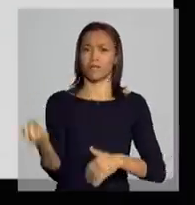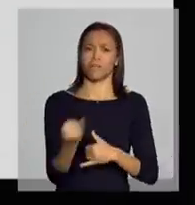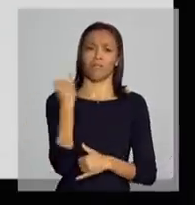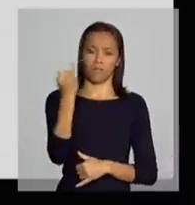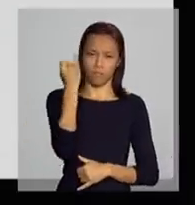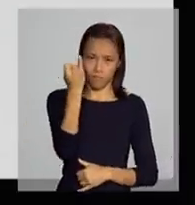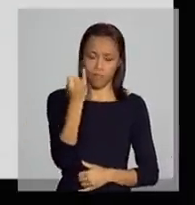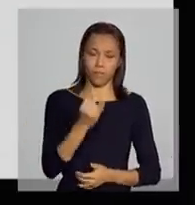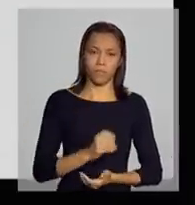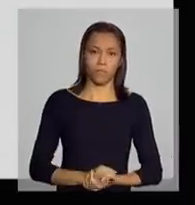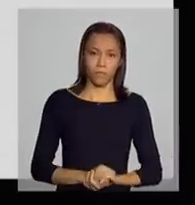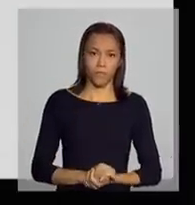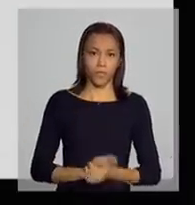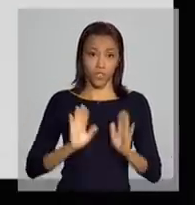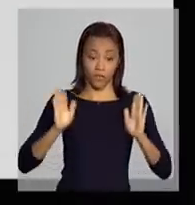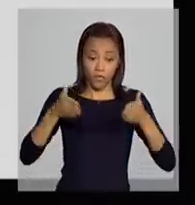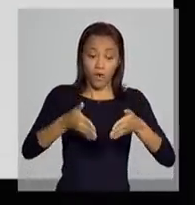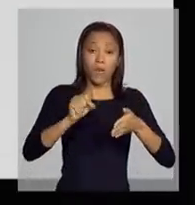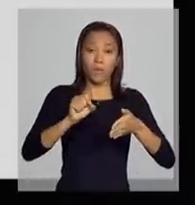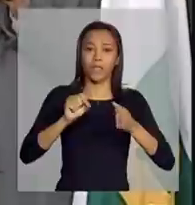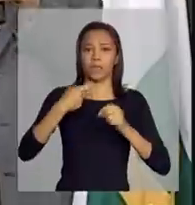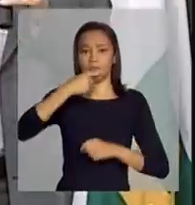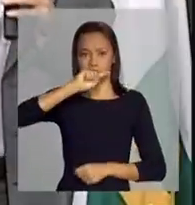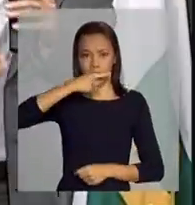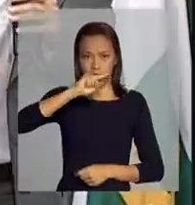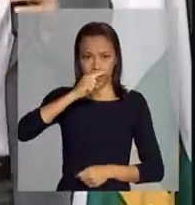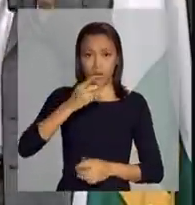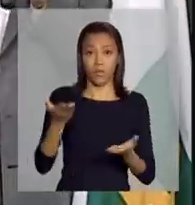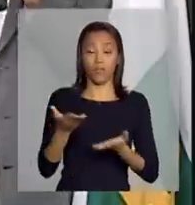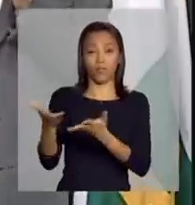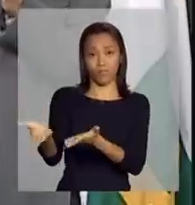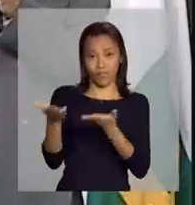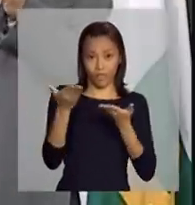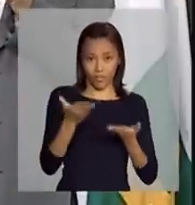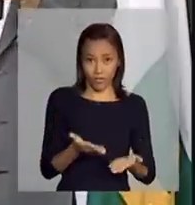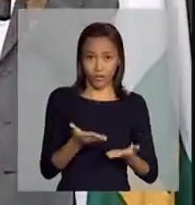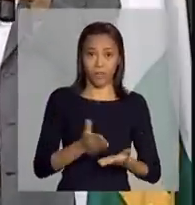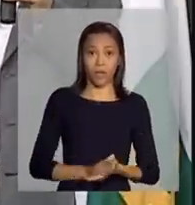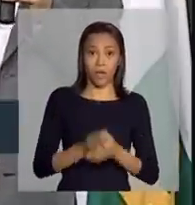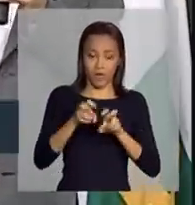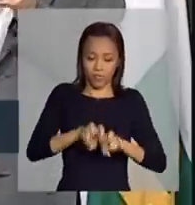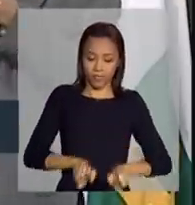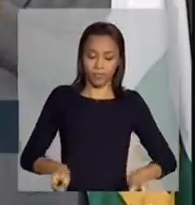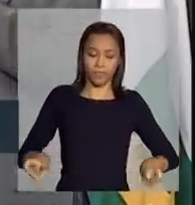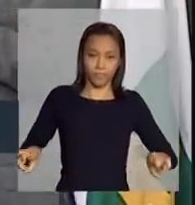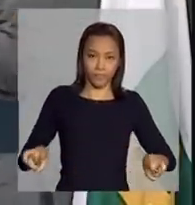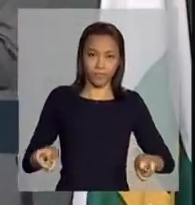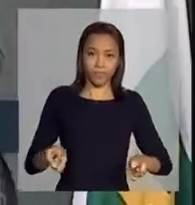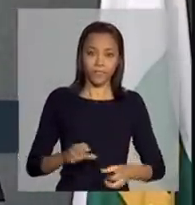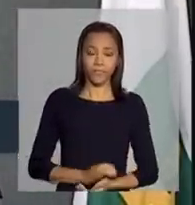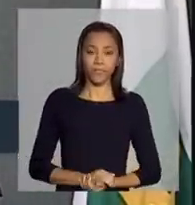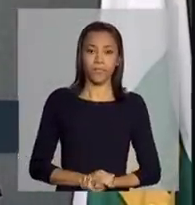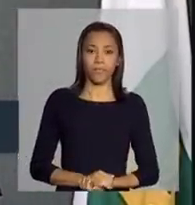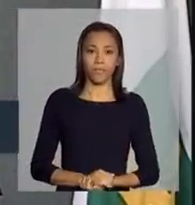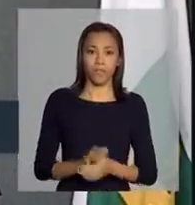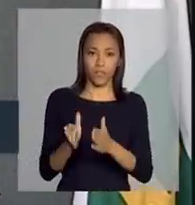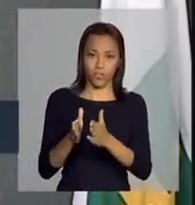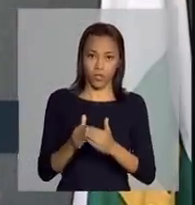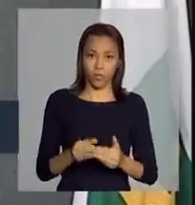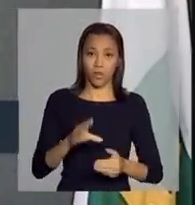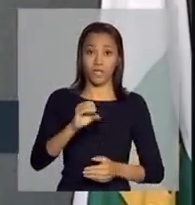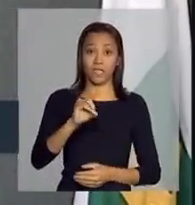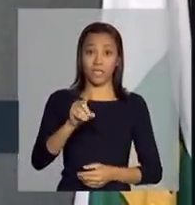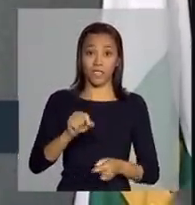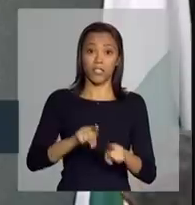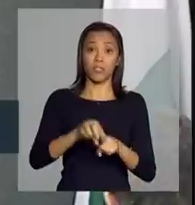à cana, e agora vamos chamar os meus pares aqui para a mesa novamente, por favor, Neri, Cid